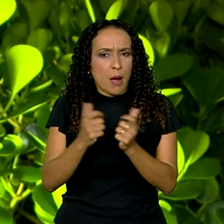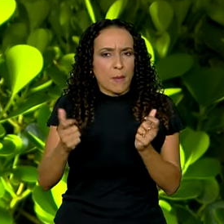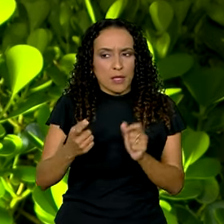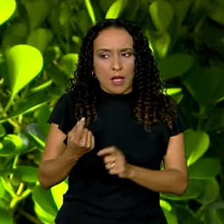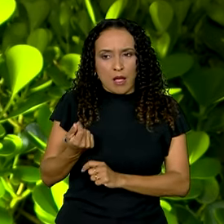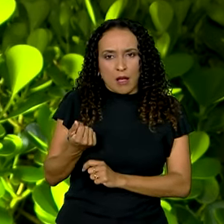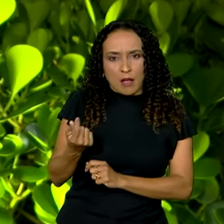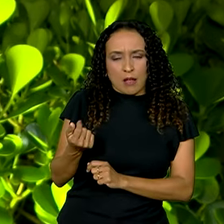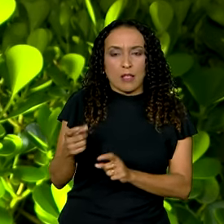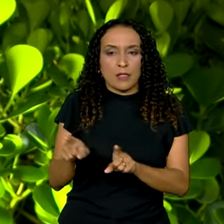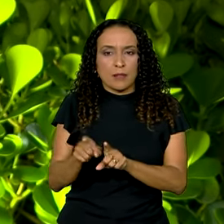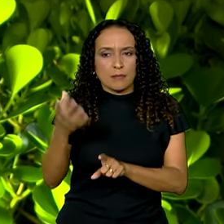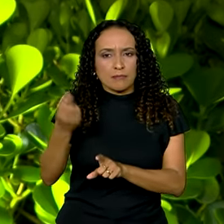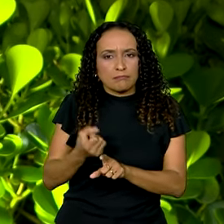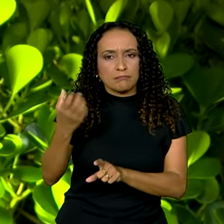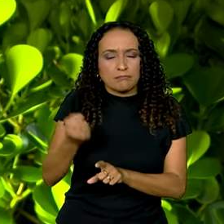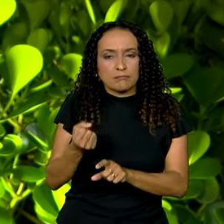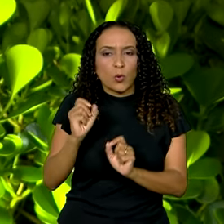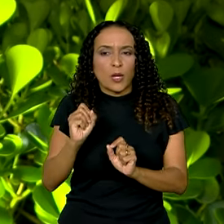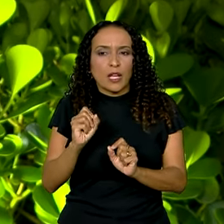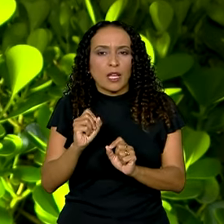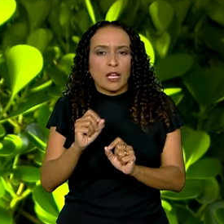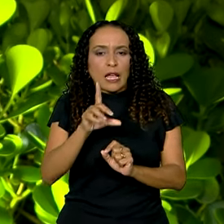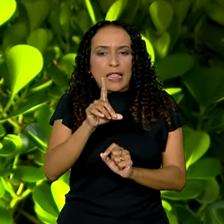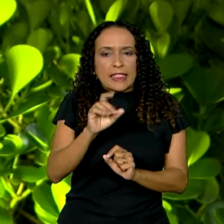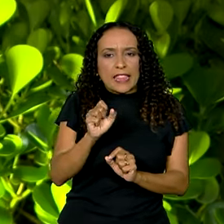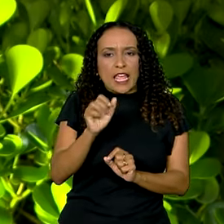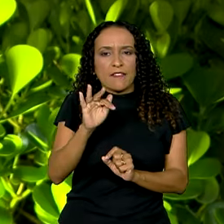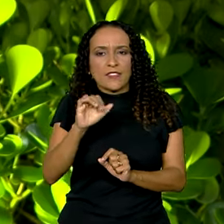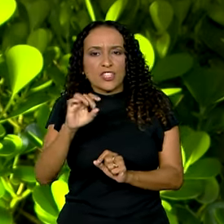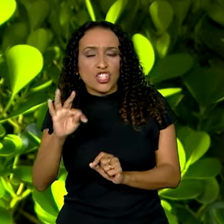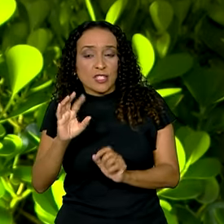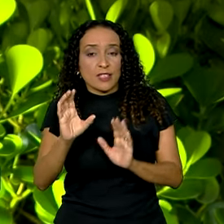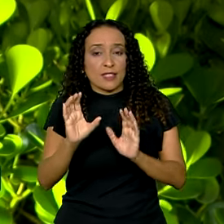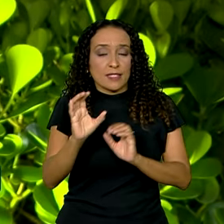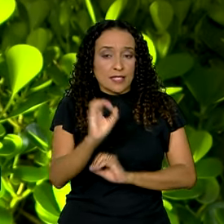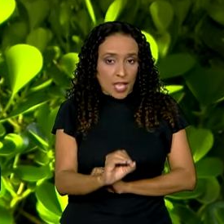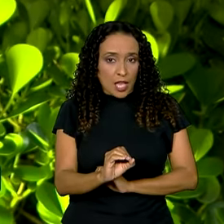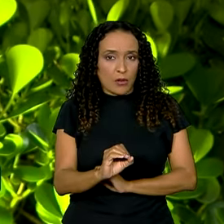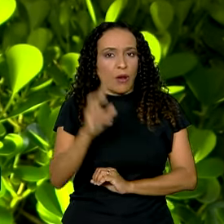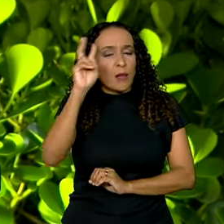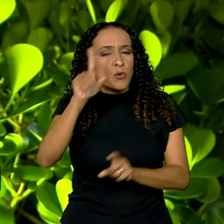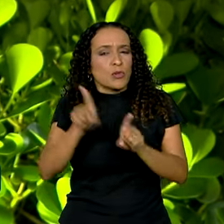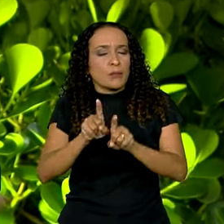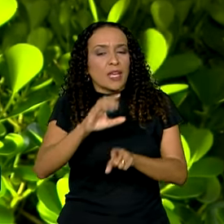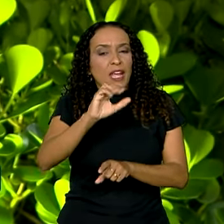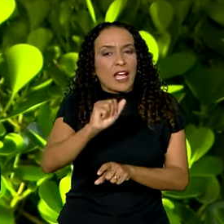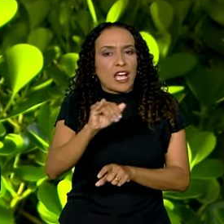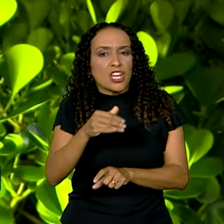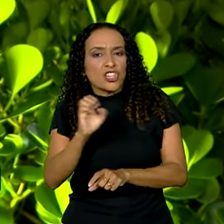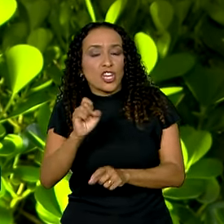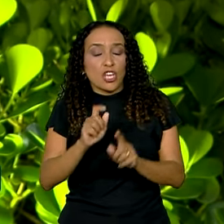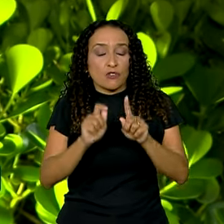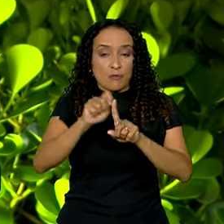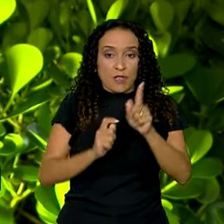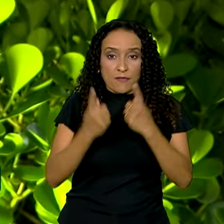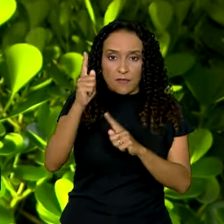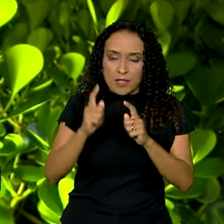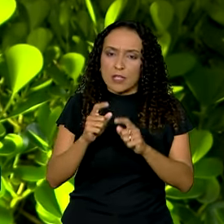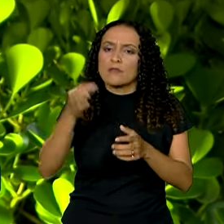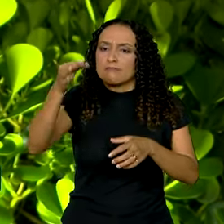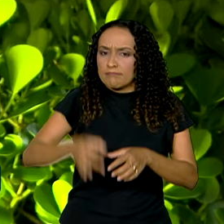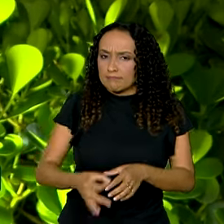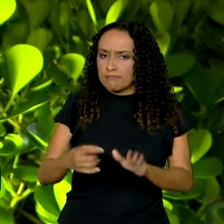receita em busca do déficit zero. Haddad lembrou os dados do Caged de fevereiro, que confirmaram o aumento no